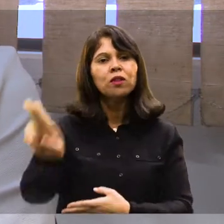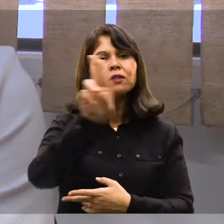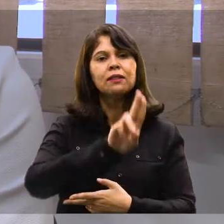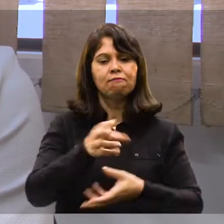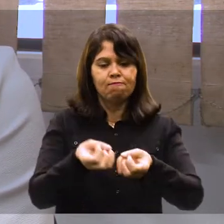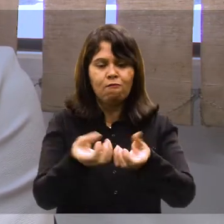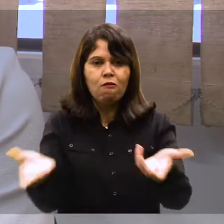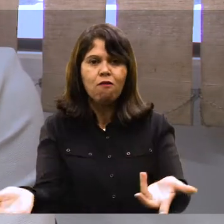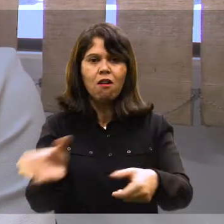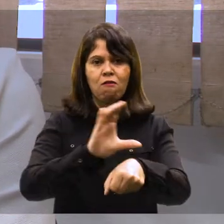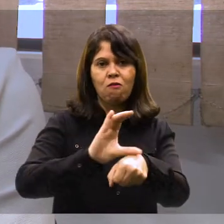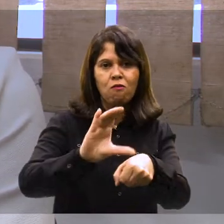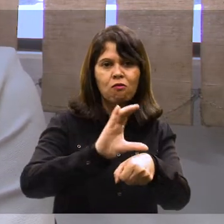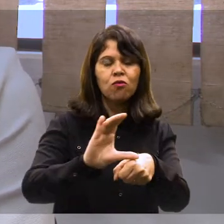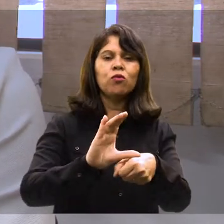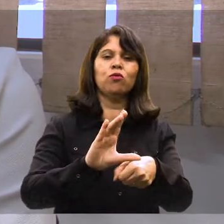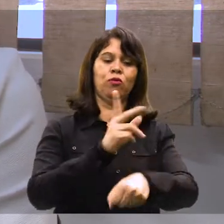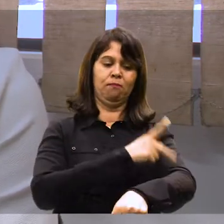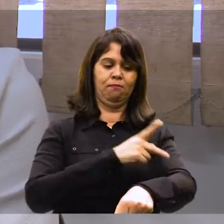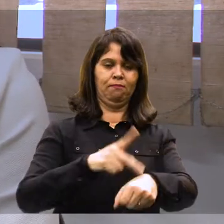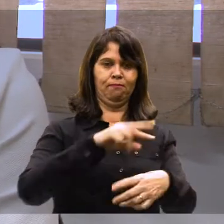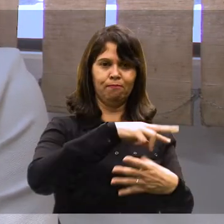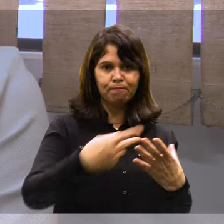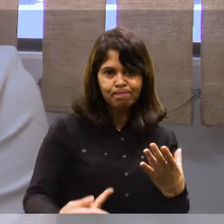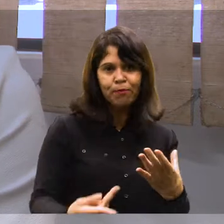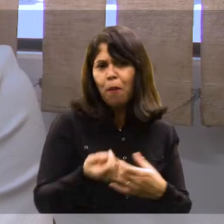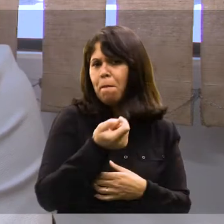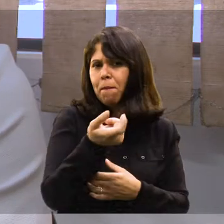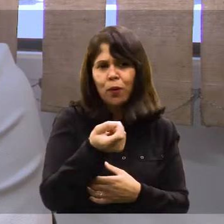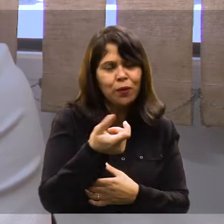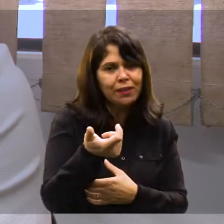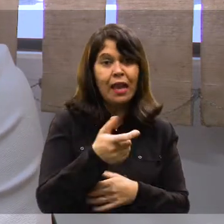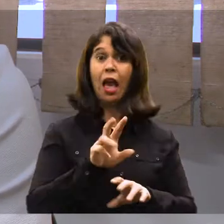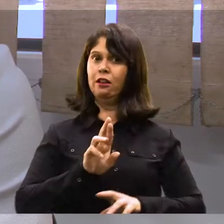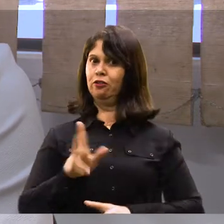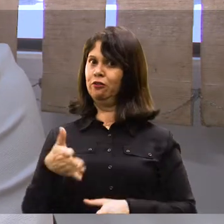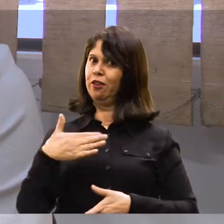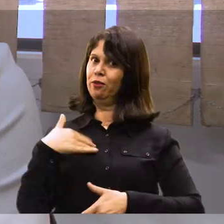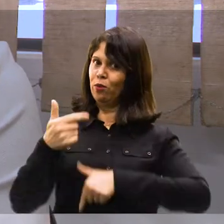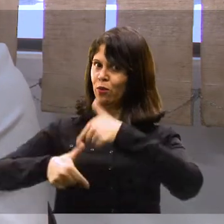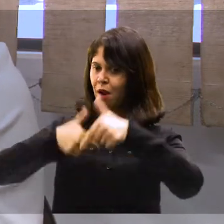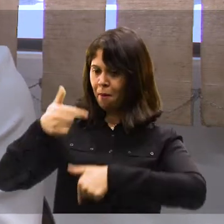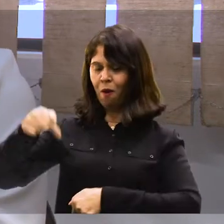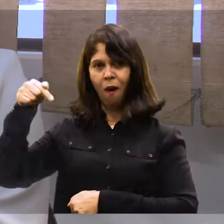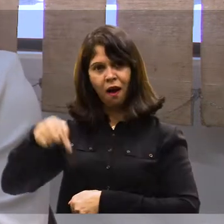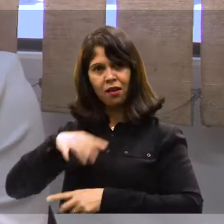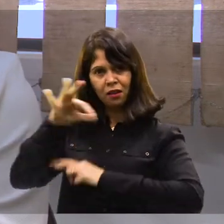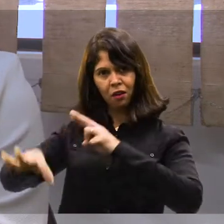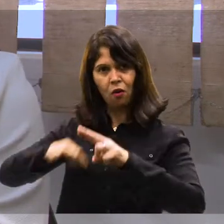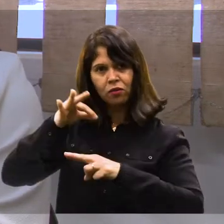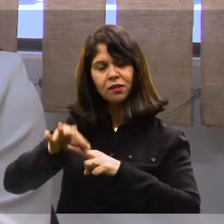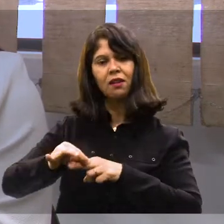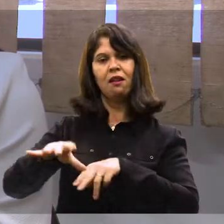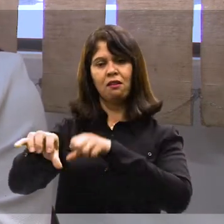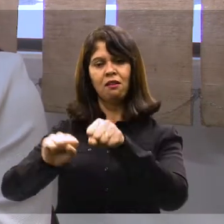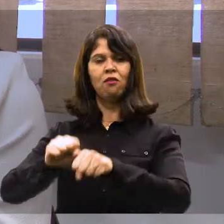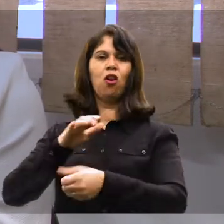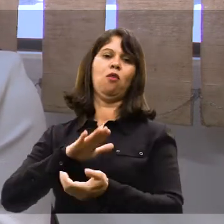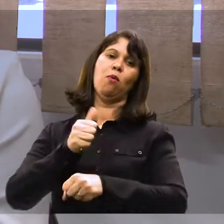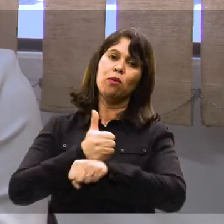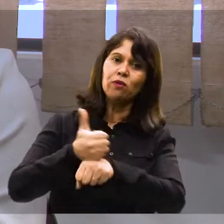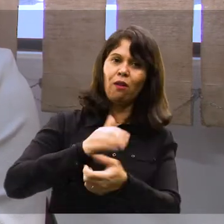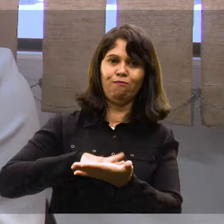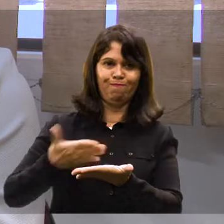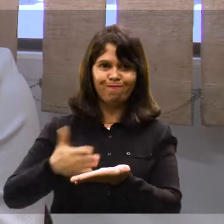tem pouquíssimas universidades que têm ofertado formação em pedagogia bilíngue, que é diferente do curso que eu atuo aqui com tradução